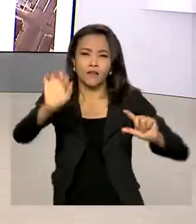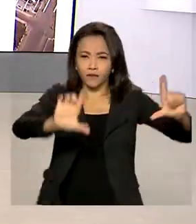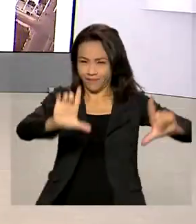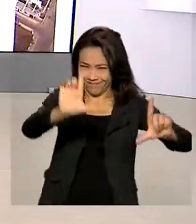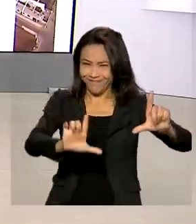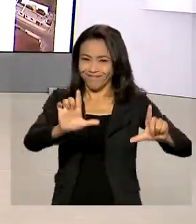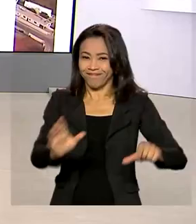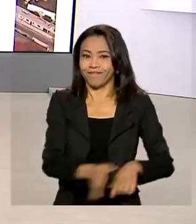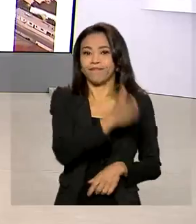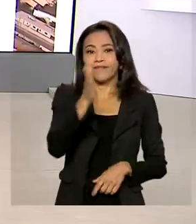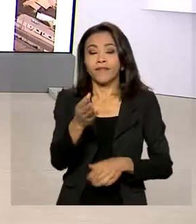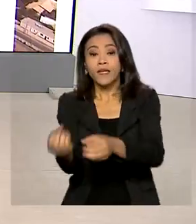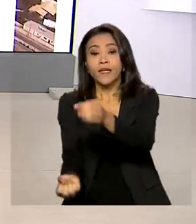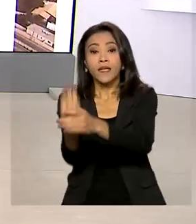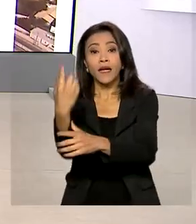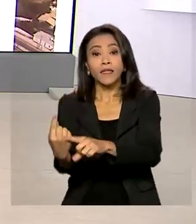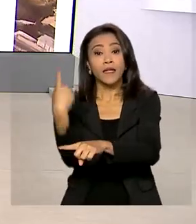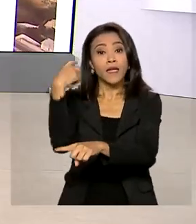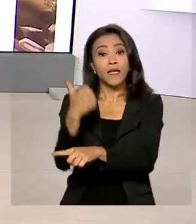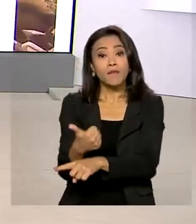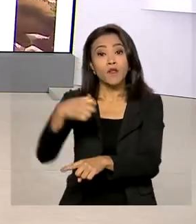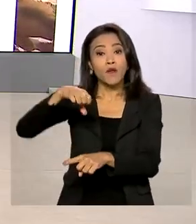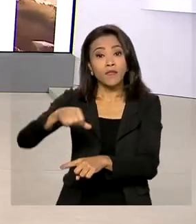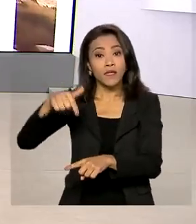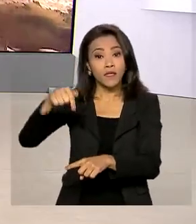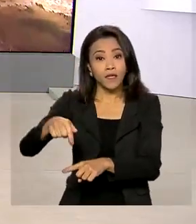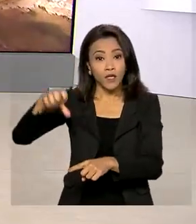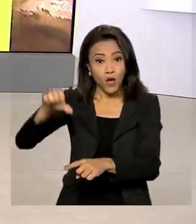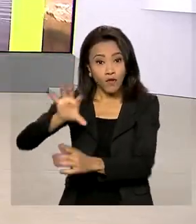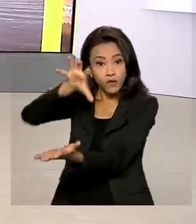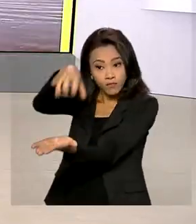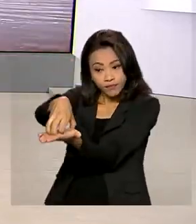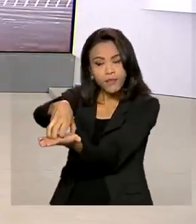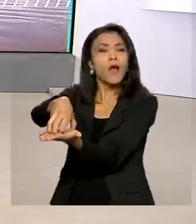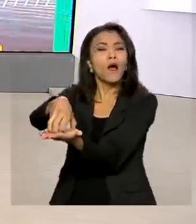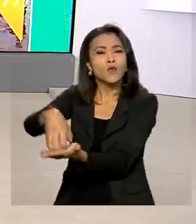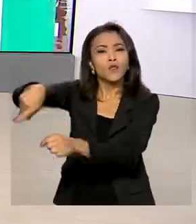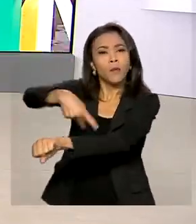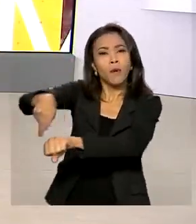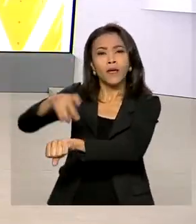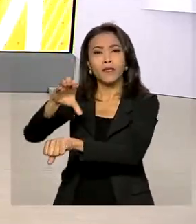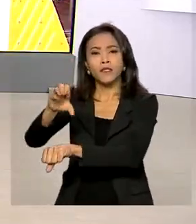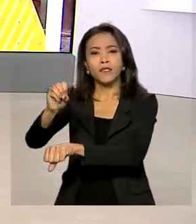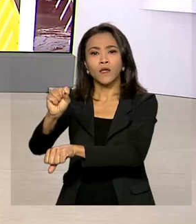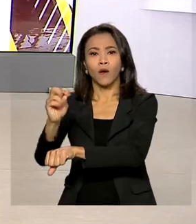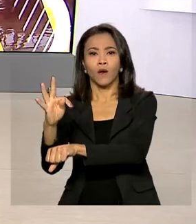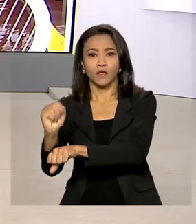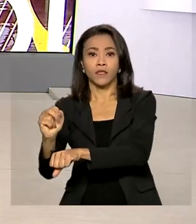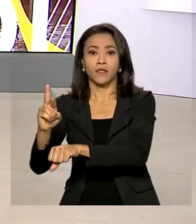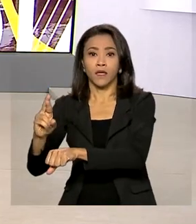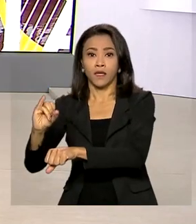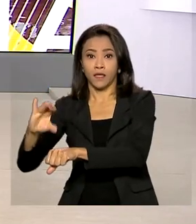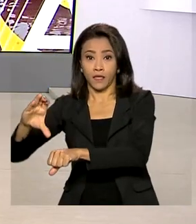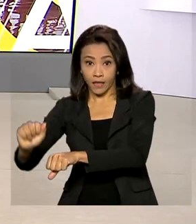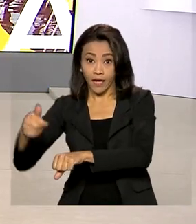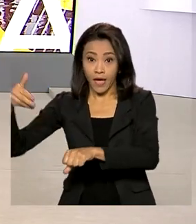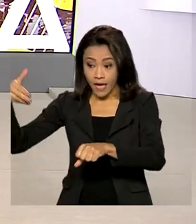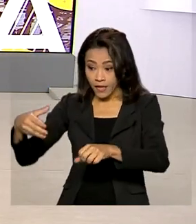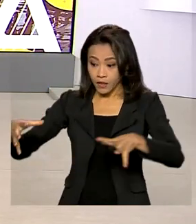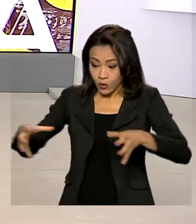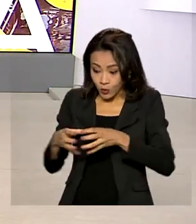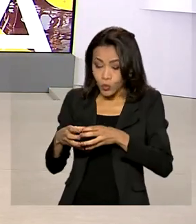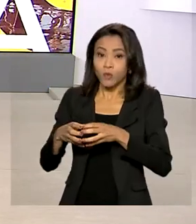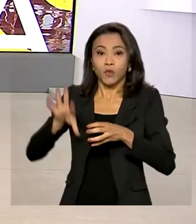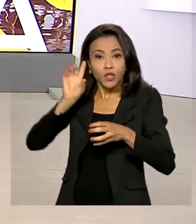1979 e com sede na Costa Rica, a Corte Interamericana de Direitos Humanos passará